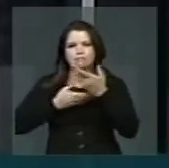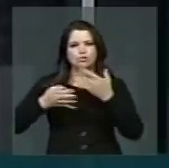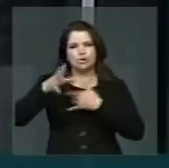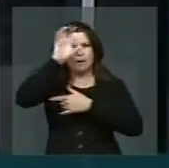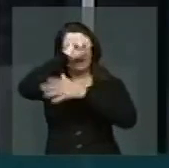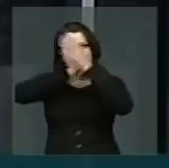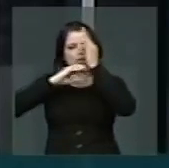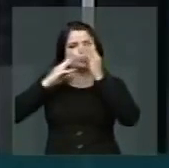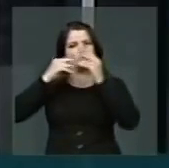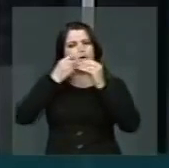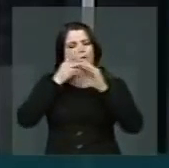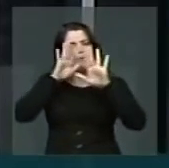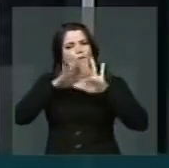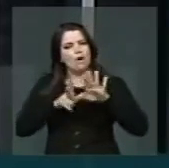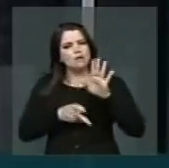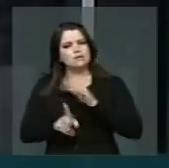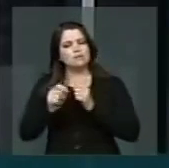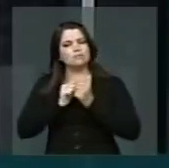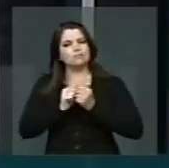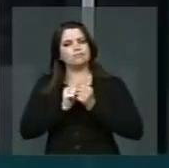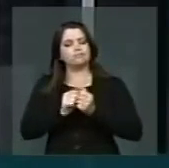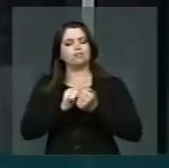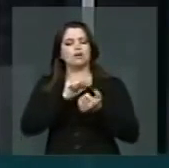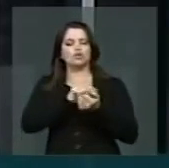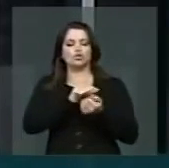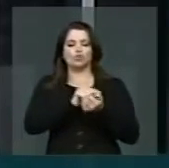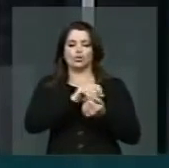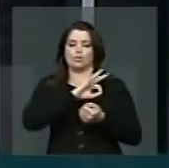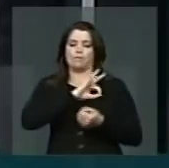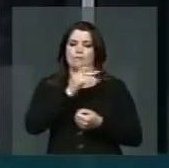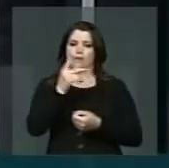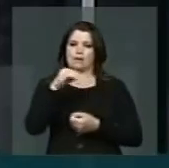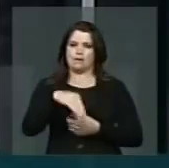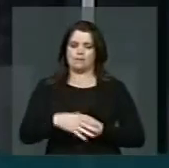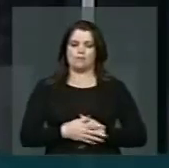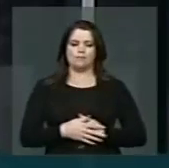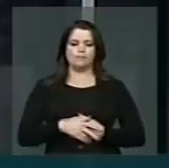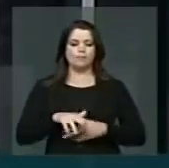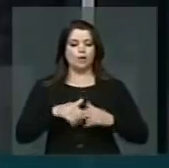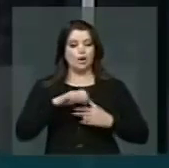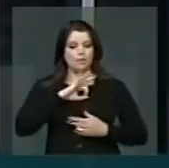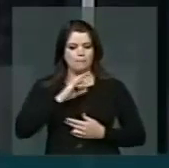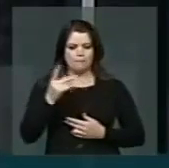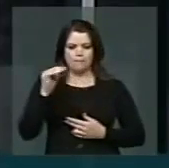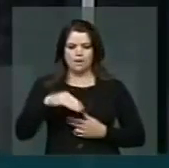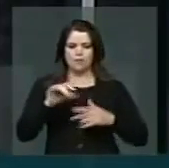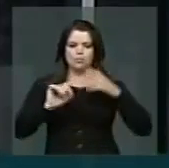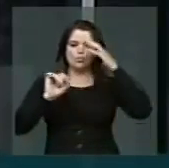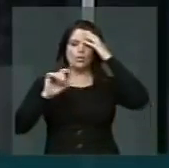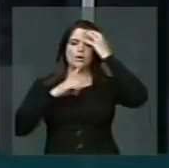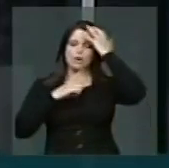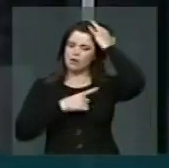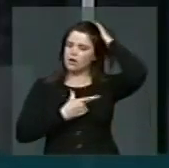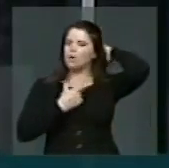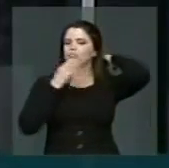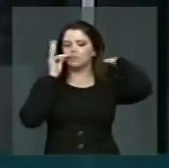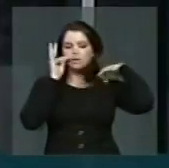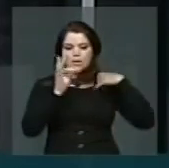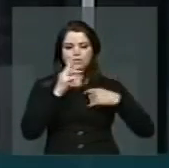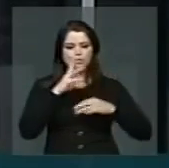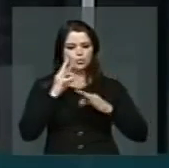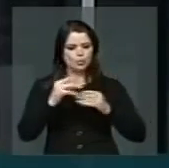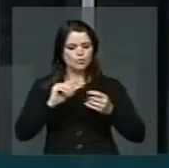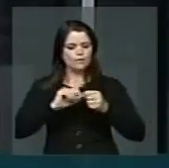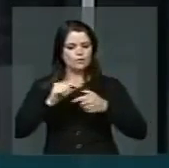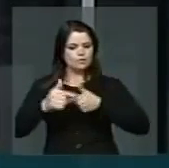convivi permanentemente ao lado da polícia militar. Polícia militar que eu sou testemunha que